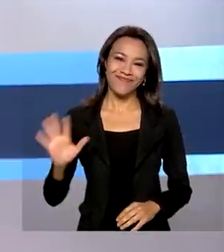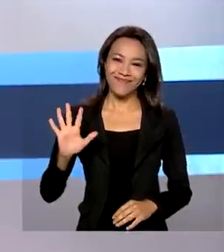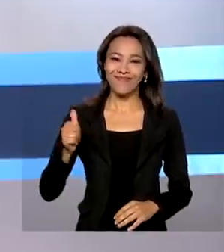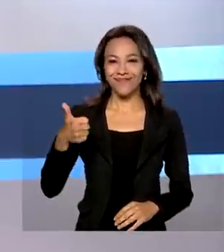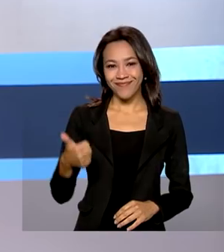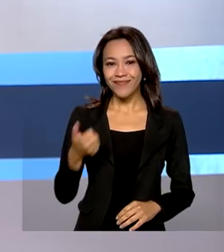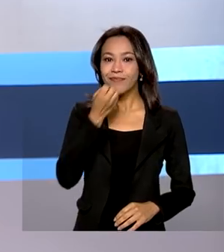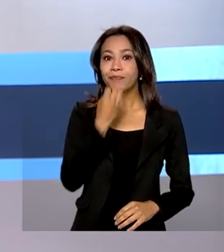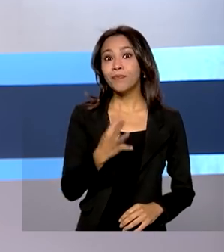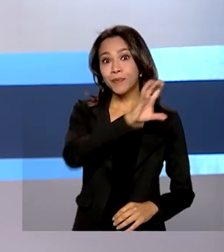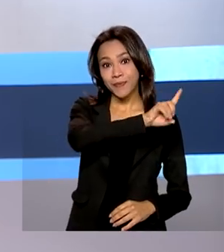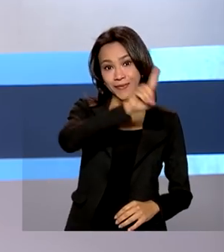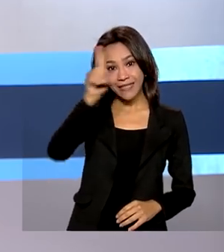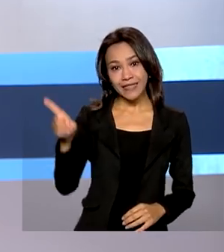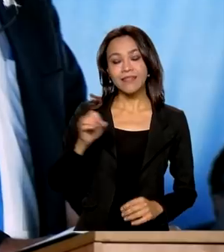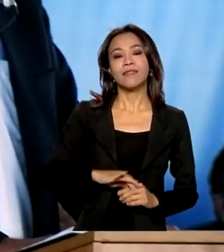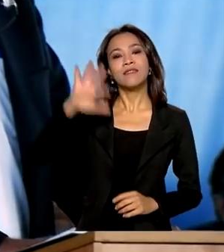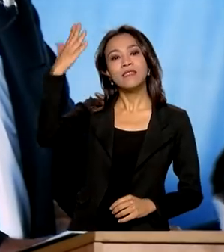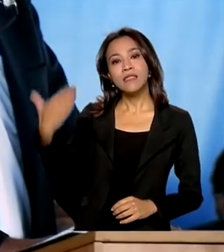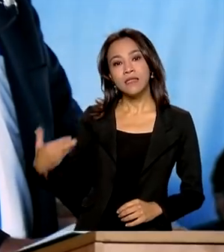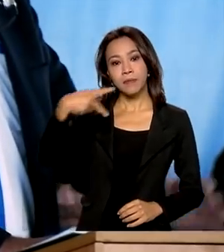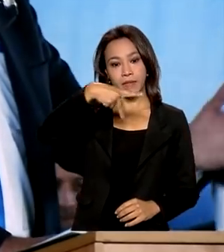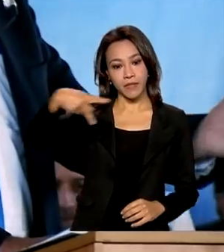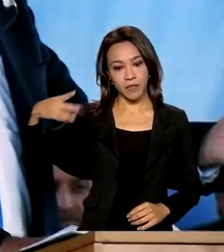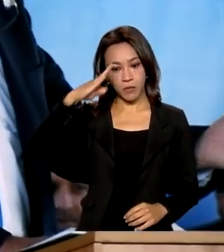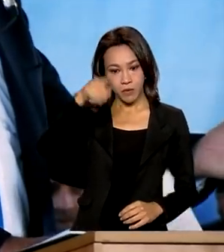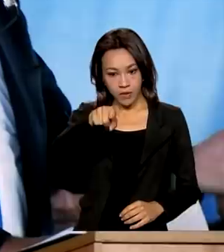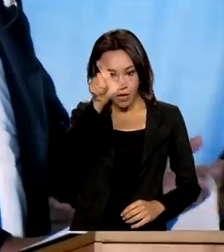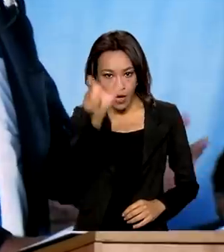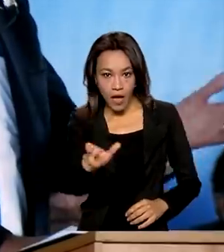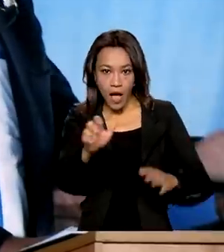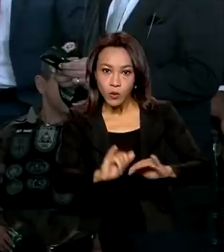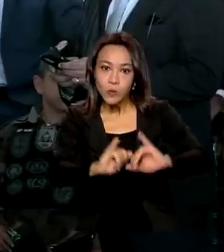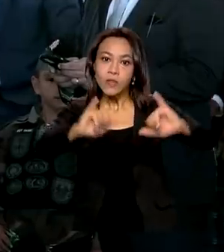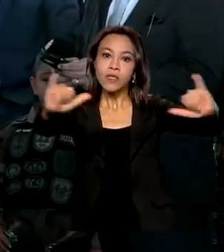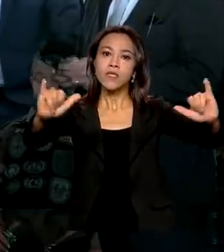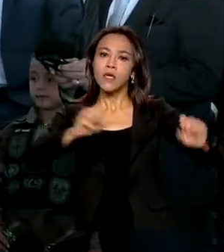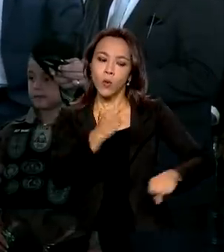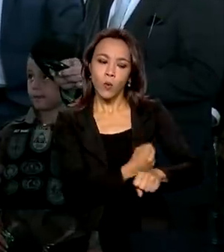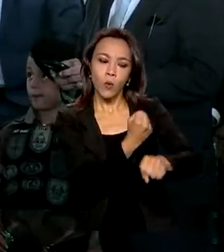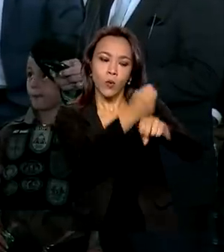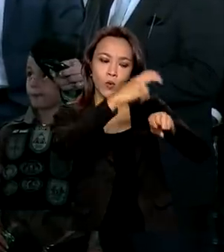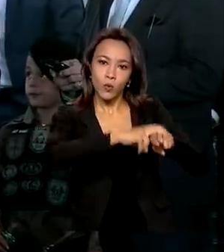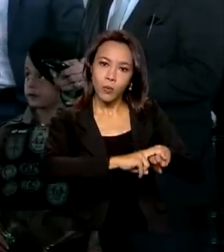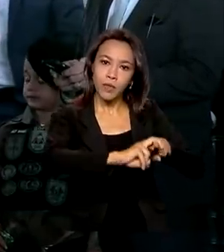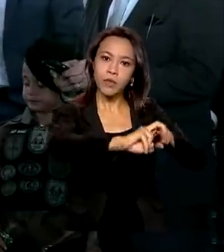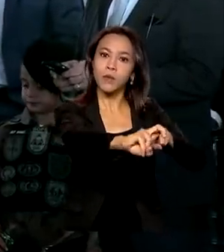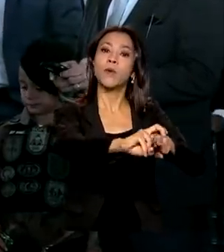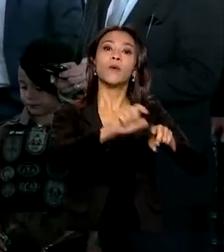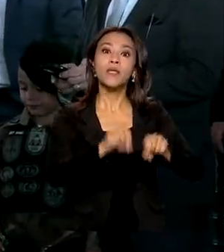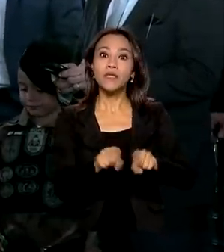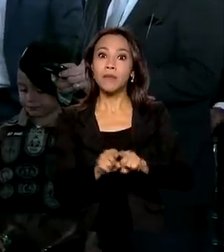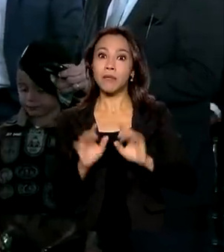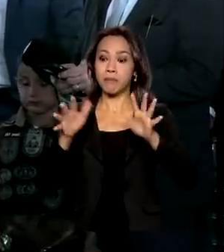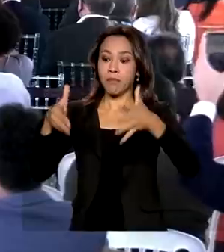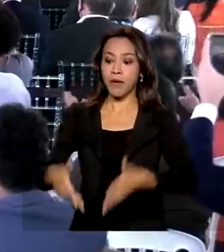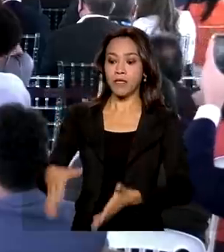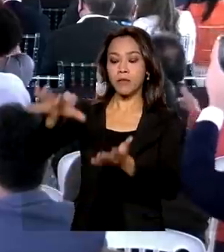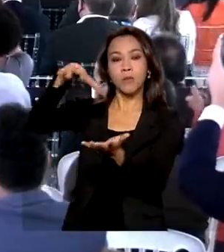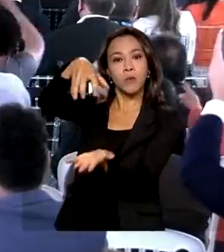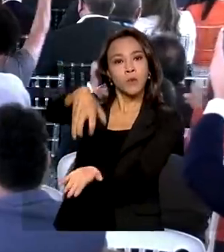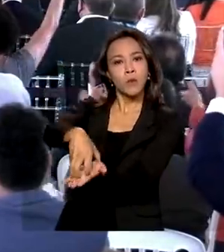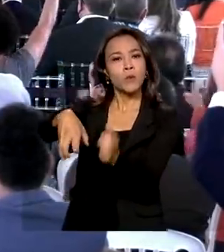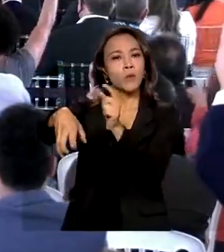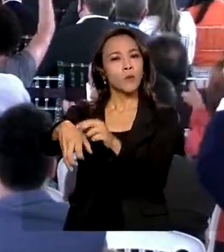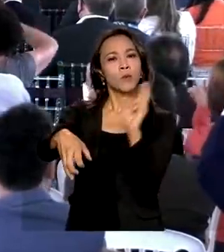Olá, bom dia. Presidente Jair Bolsonaro anuncia obras no metrô e participa do lançamento da Central Nacional de Vacinas